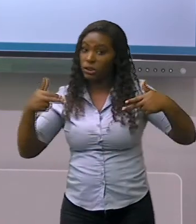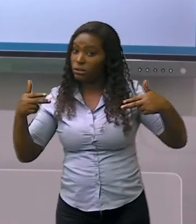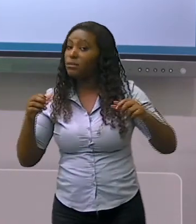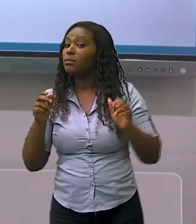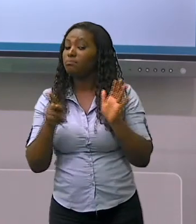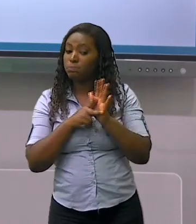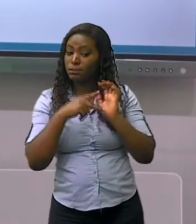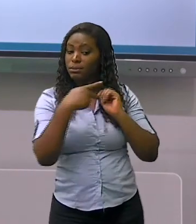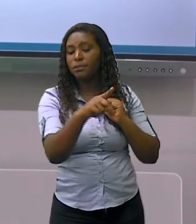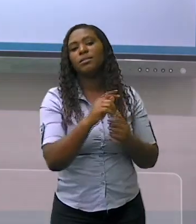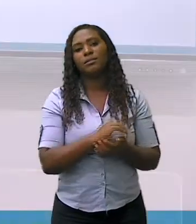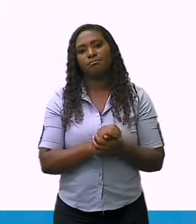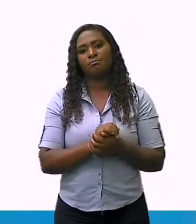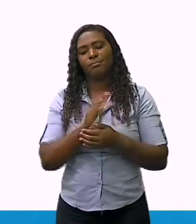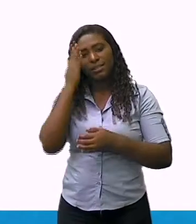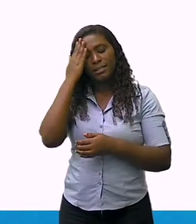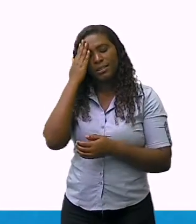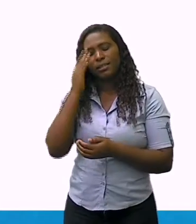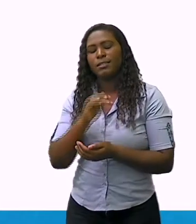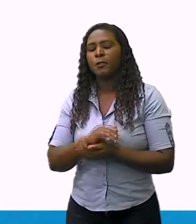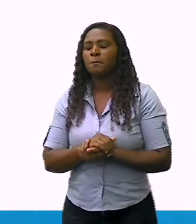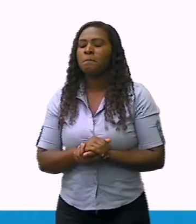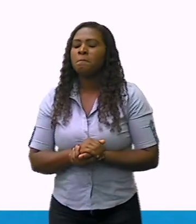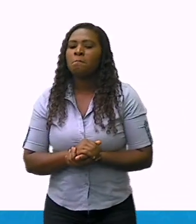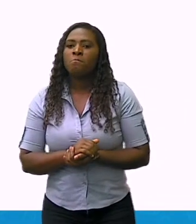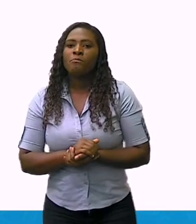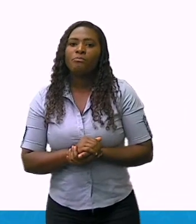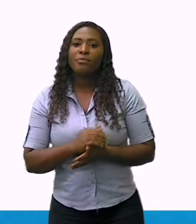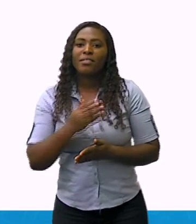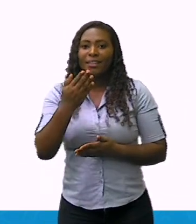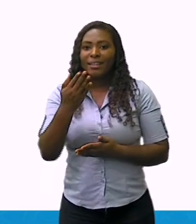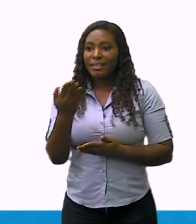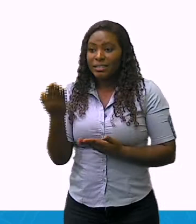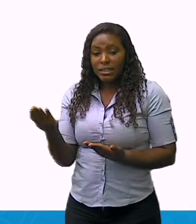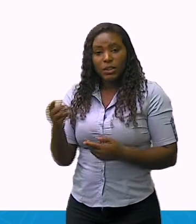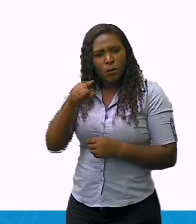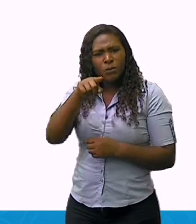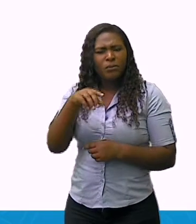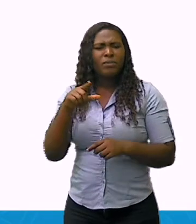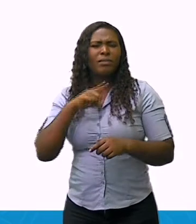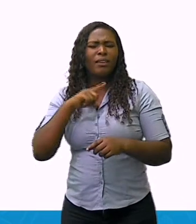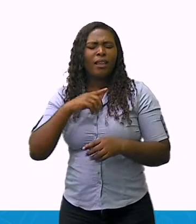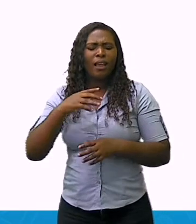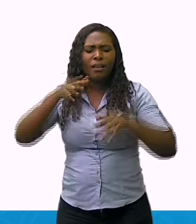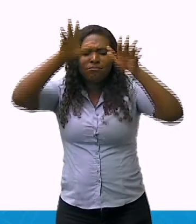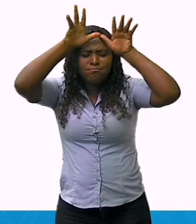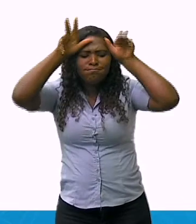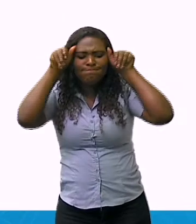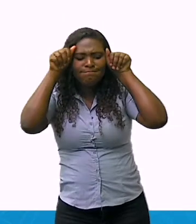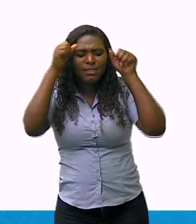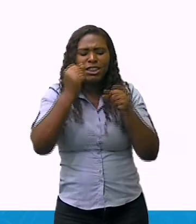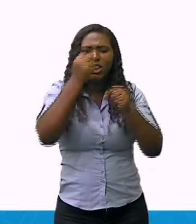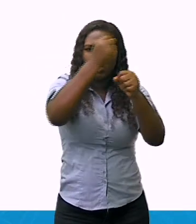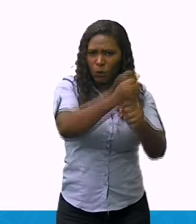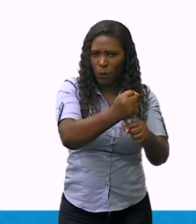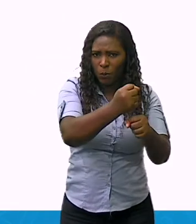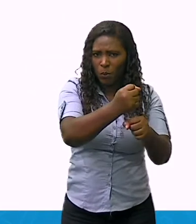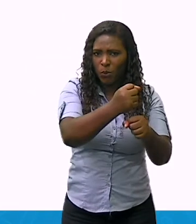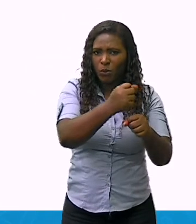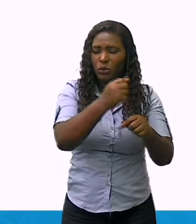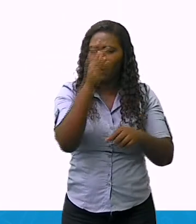diversos quilombos do Brasil, você sabe ou já ouviu falar qual foi o principal?